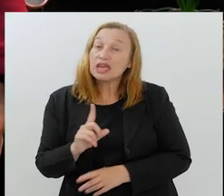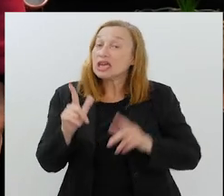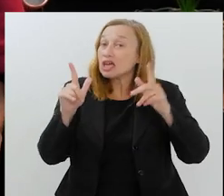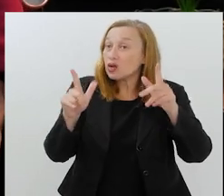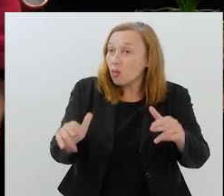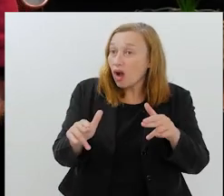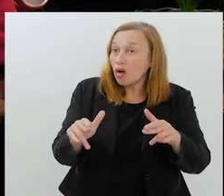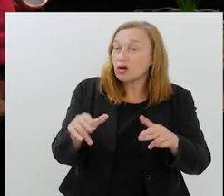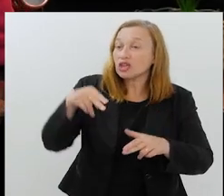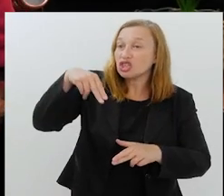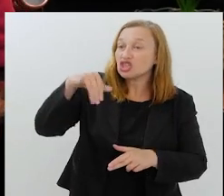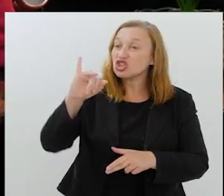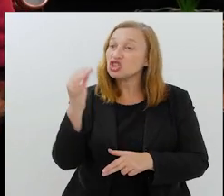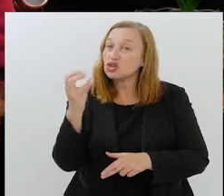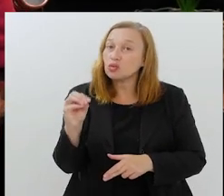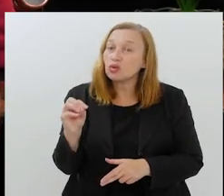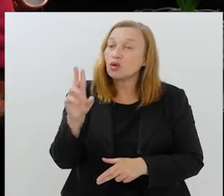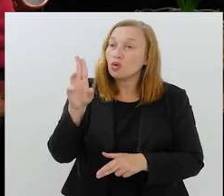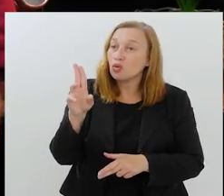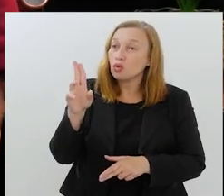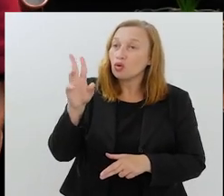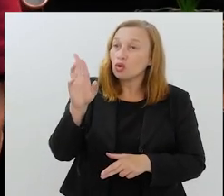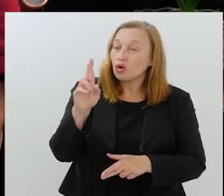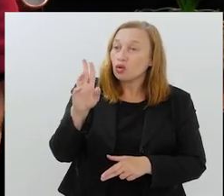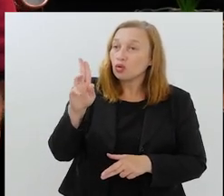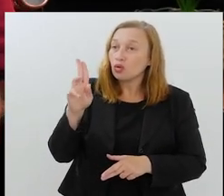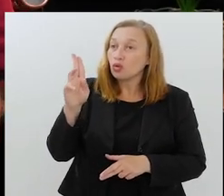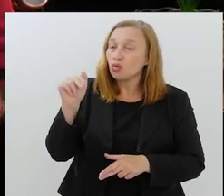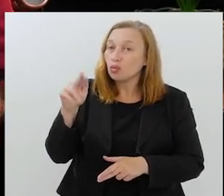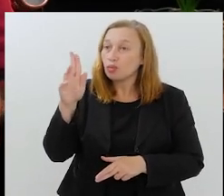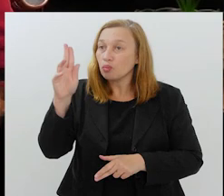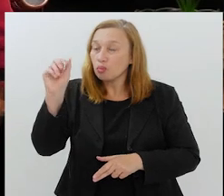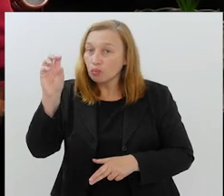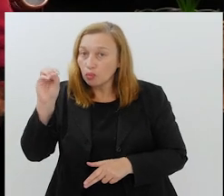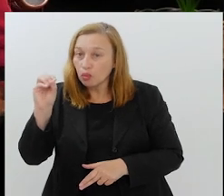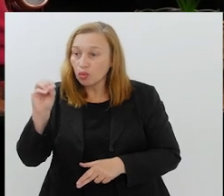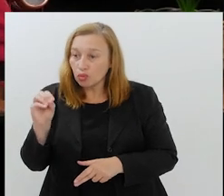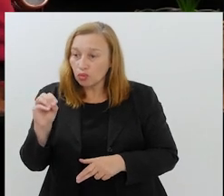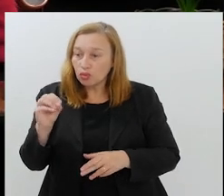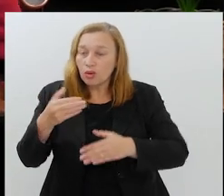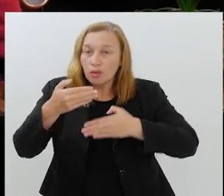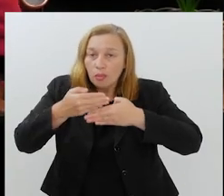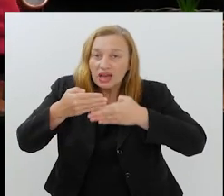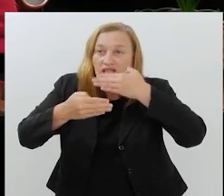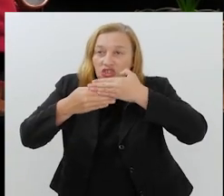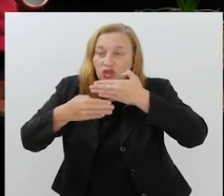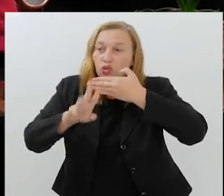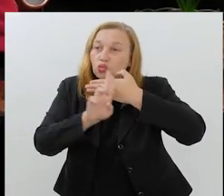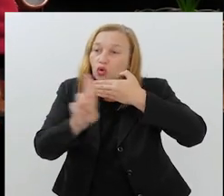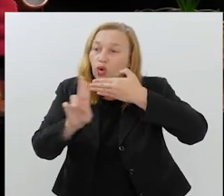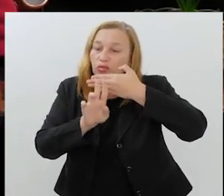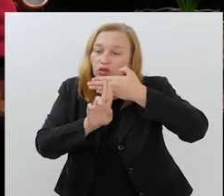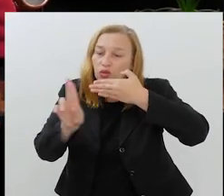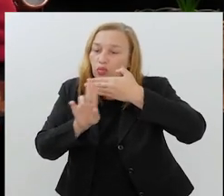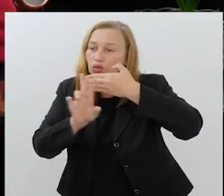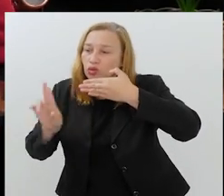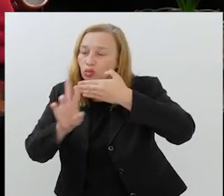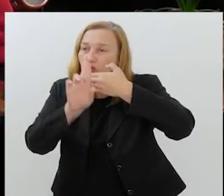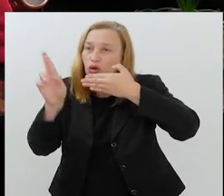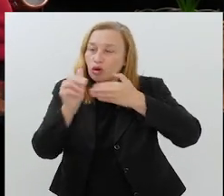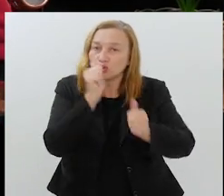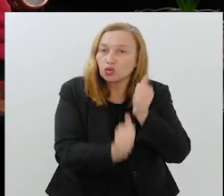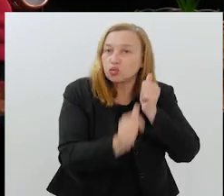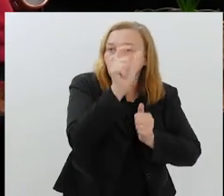o Ninho do Urubu, quando o nome dos torcedores passou a constar em cada tijolinho para eternizá-los aí na